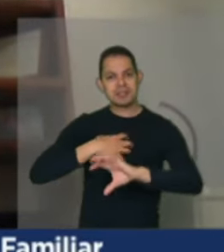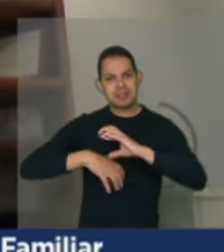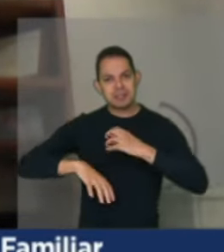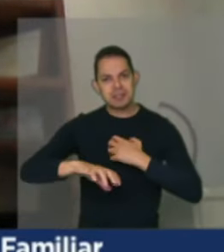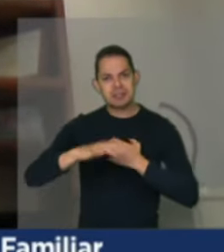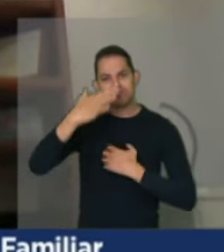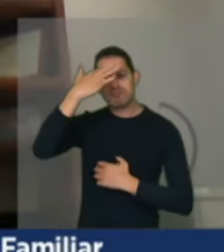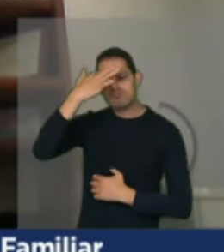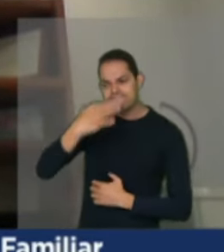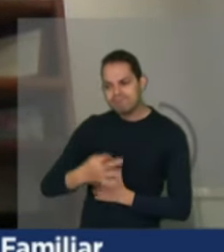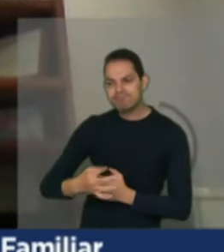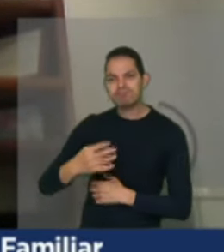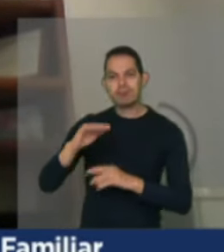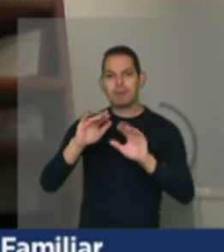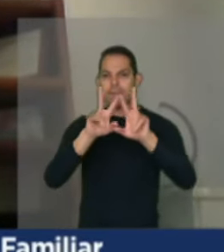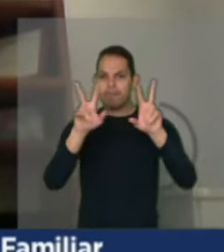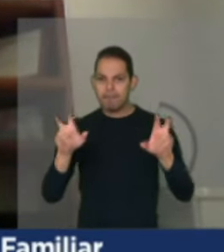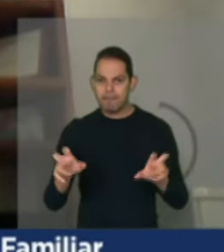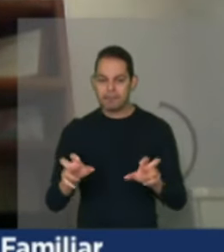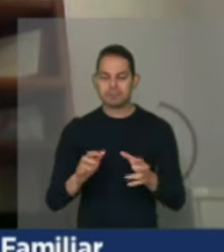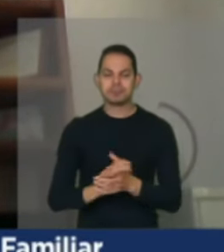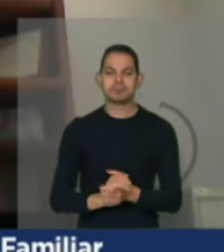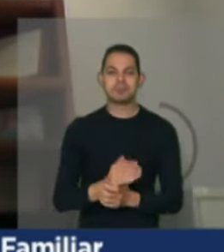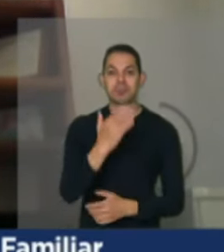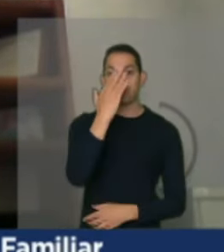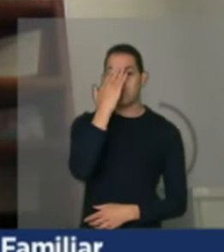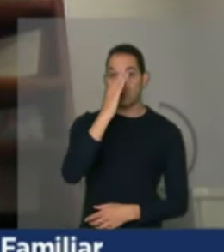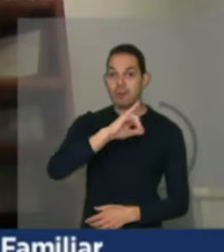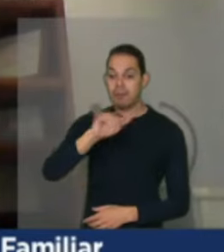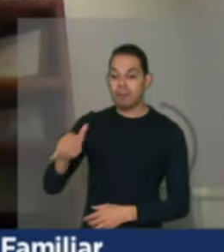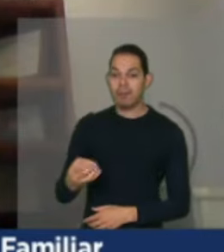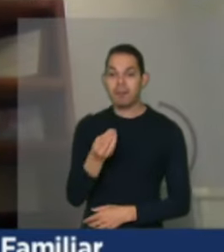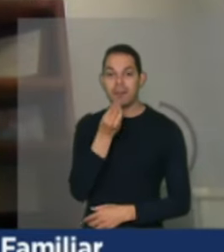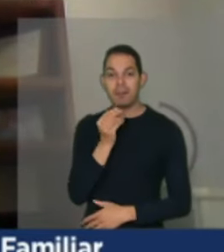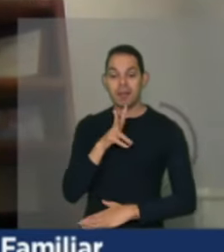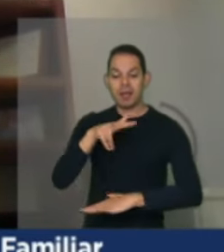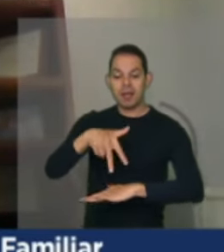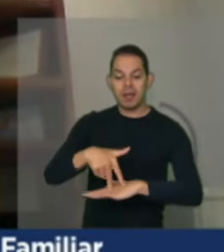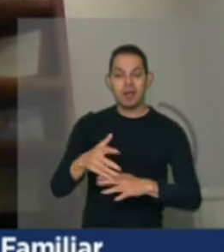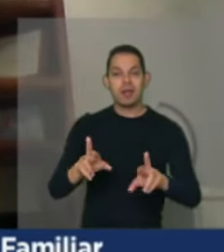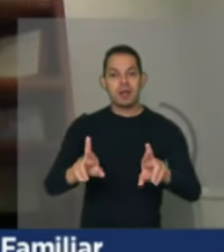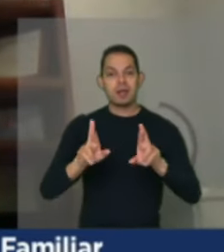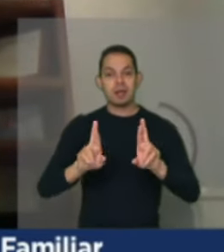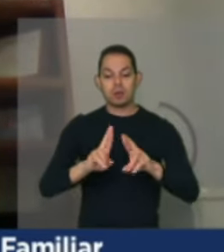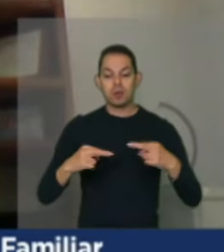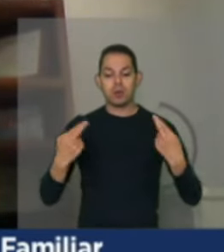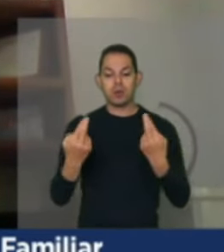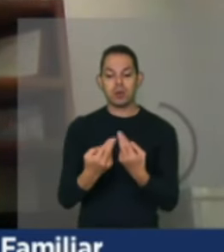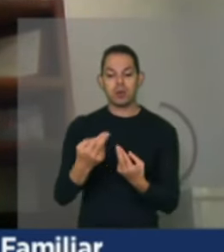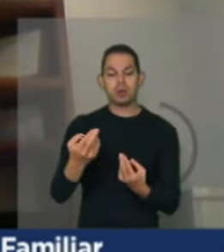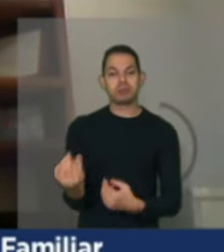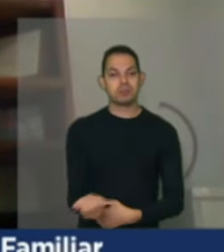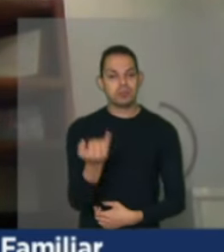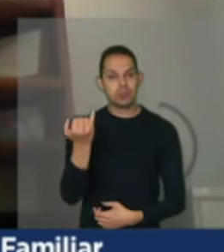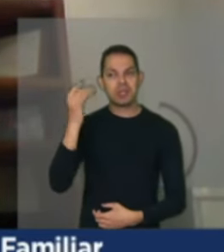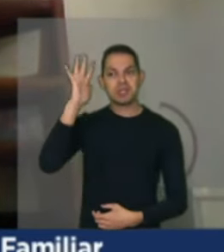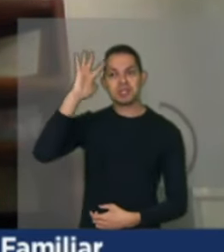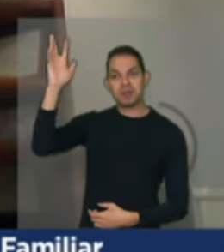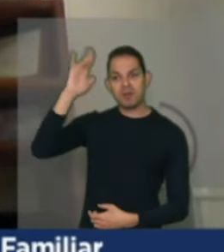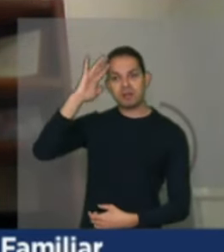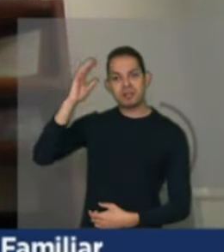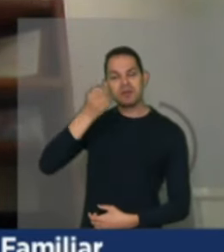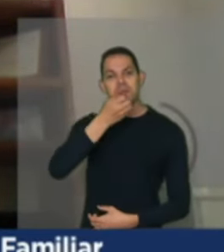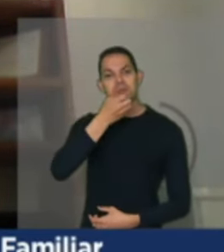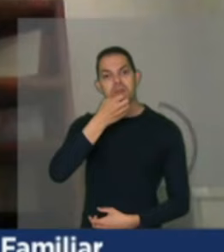essa pauta e essa temática. Agradeço a oportunidade e seja de fato uma audiência importante, reflexiva e produtiva no